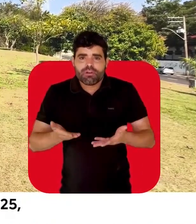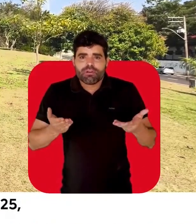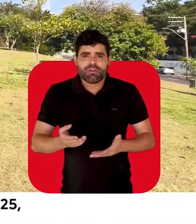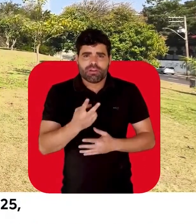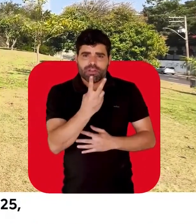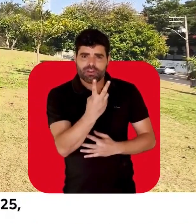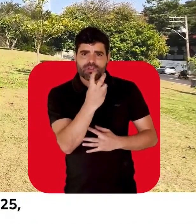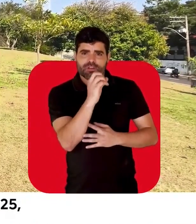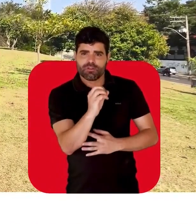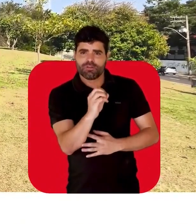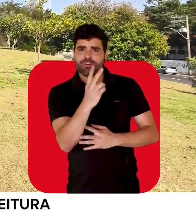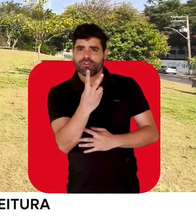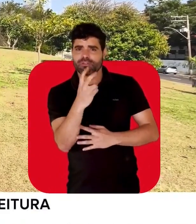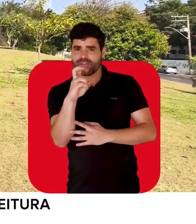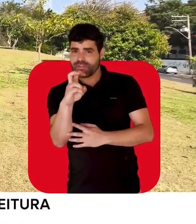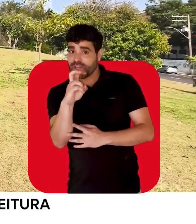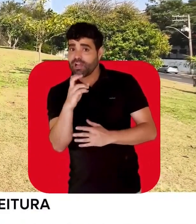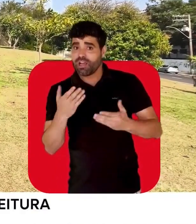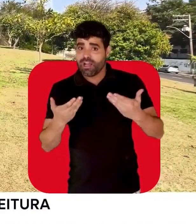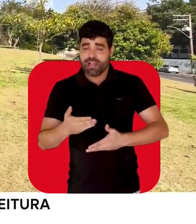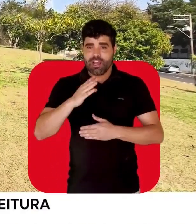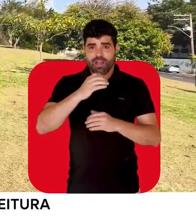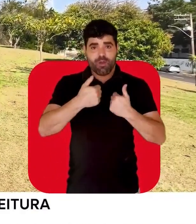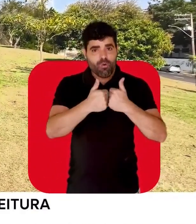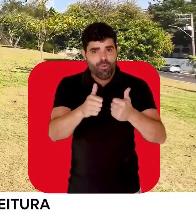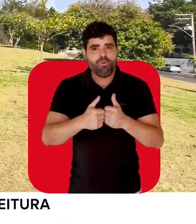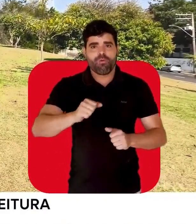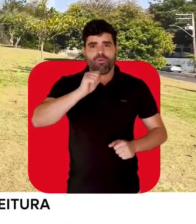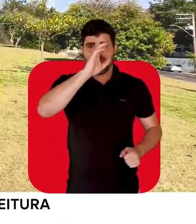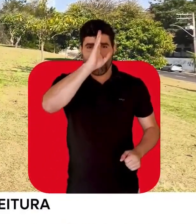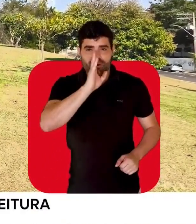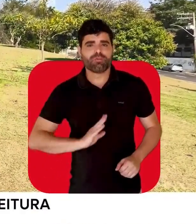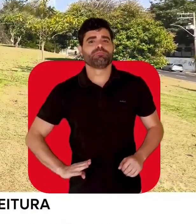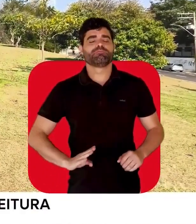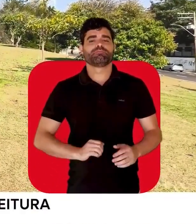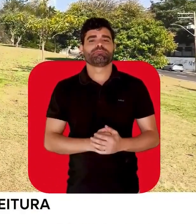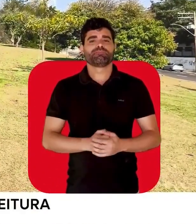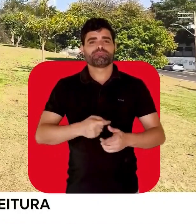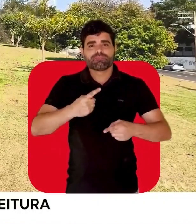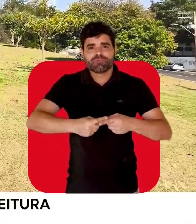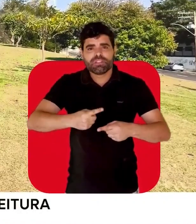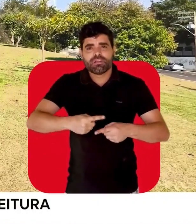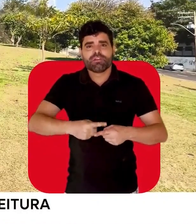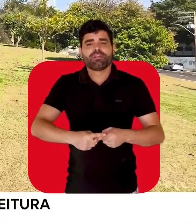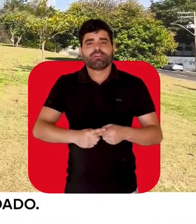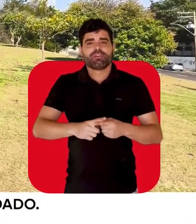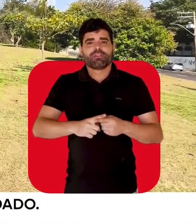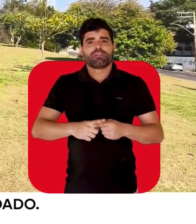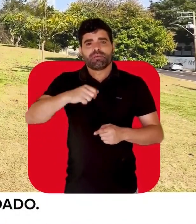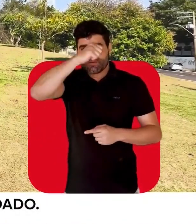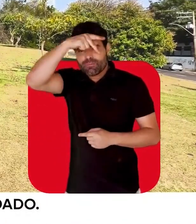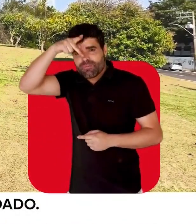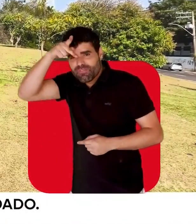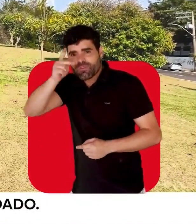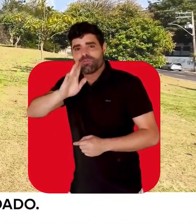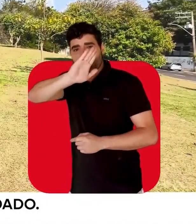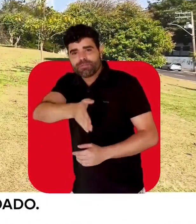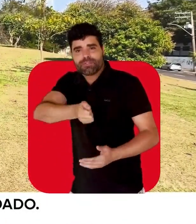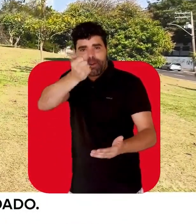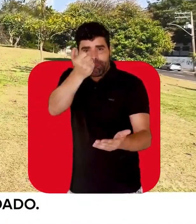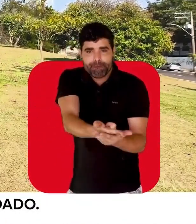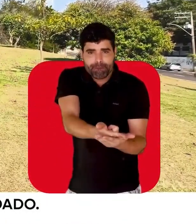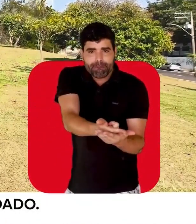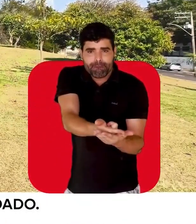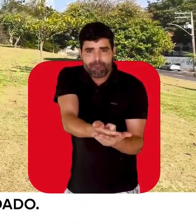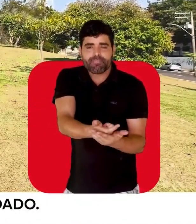2025, catraca livre, porque a prefeitura já paga por